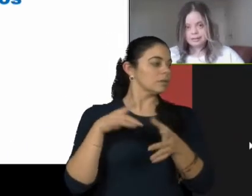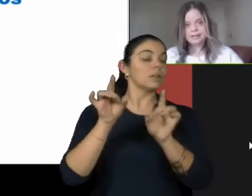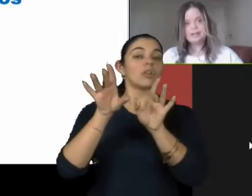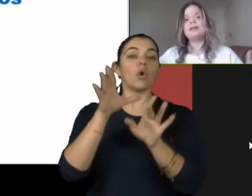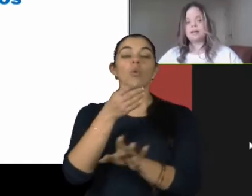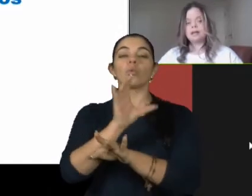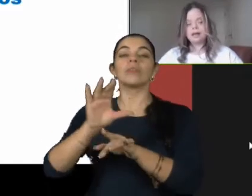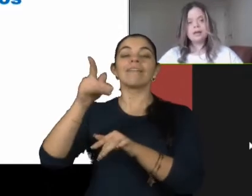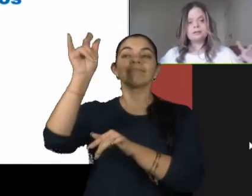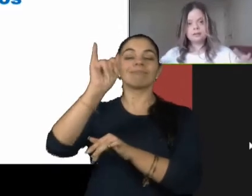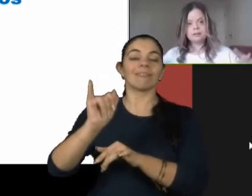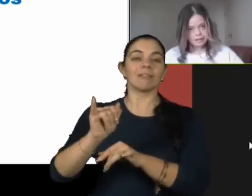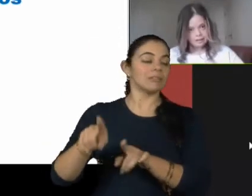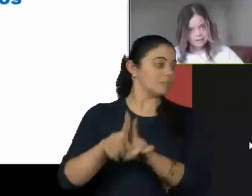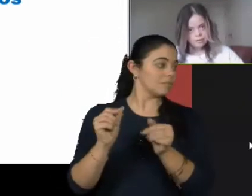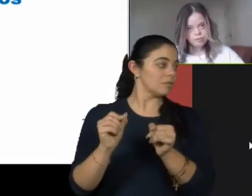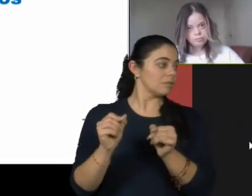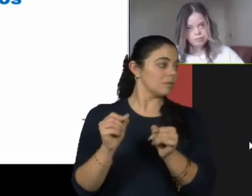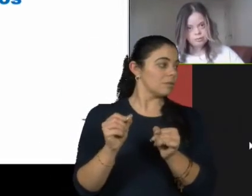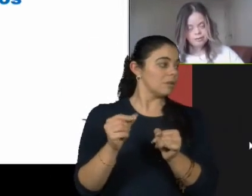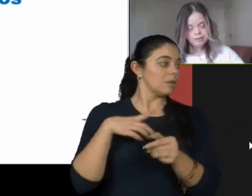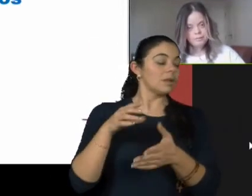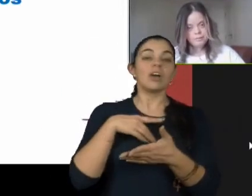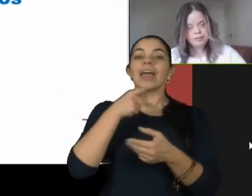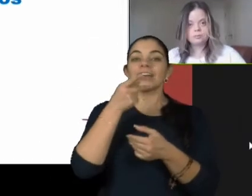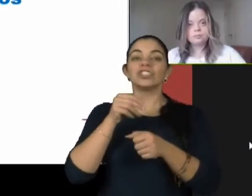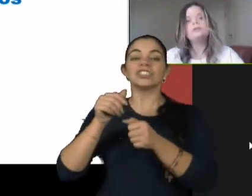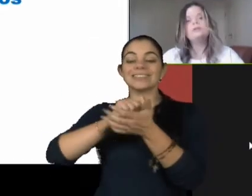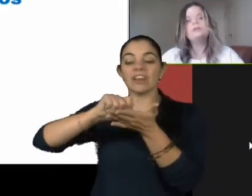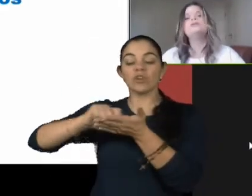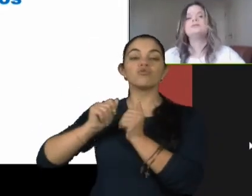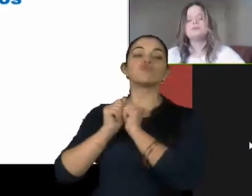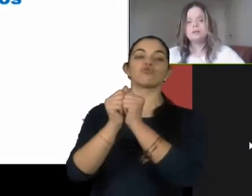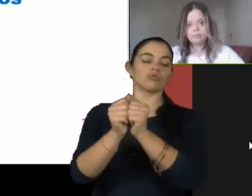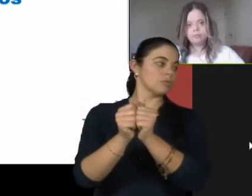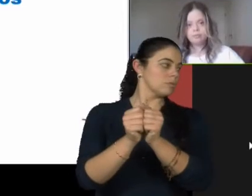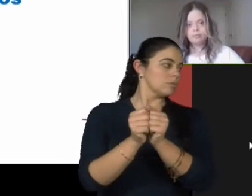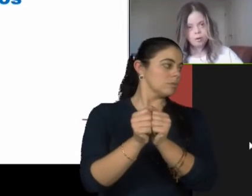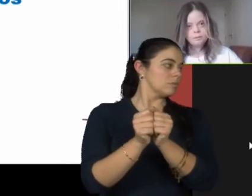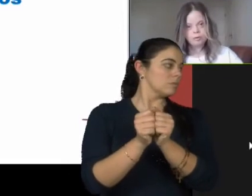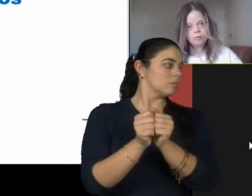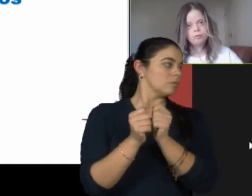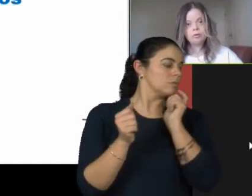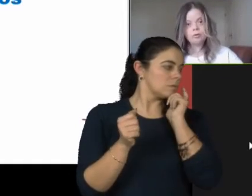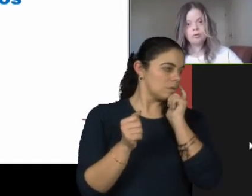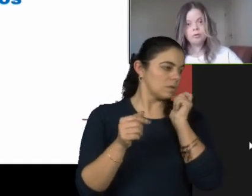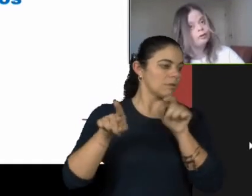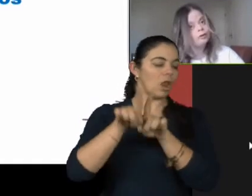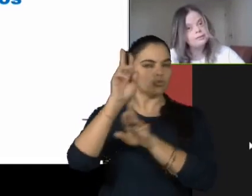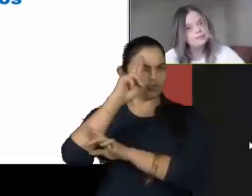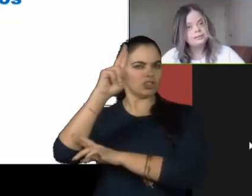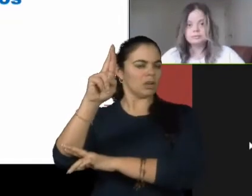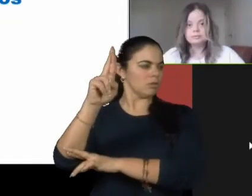Itália e escreveu junto com essa peça junto. Foi o Fábio com o meu diretor.